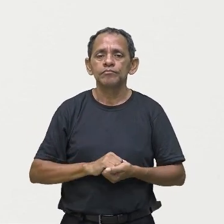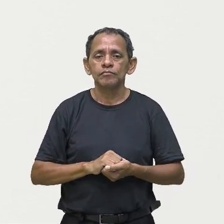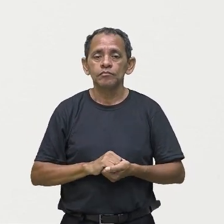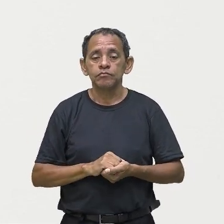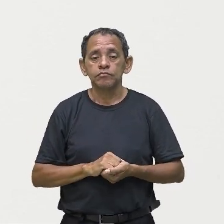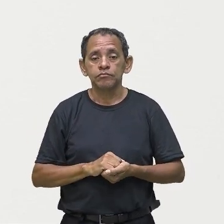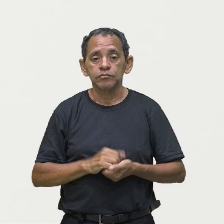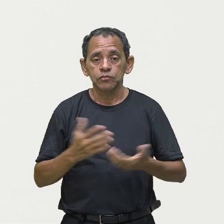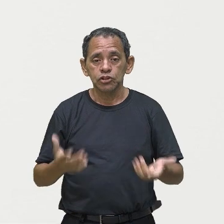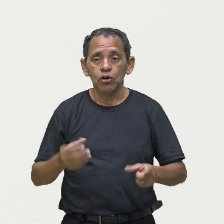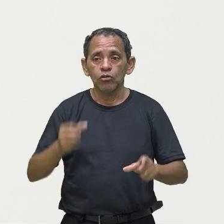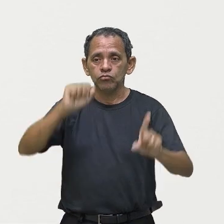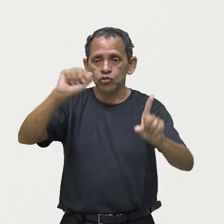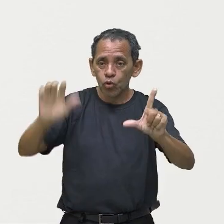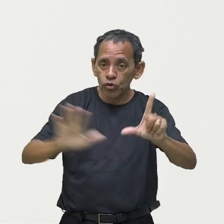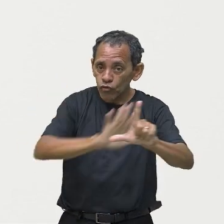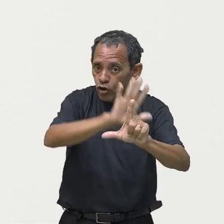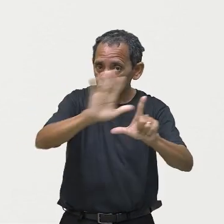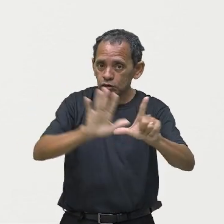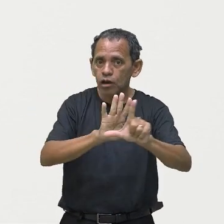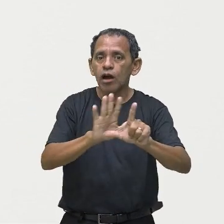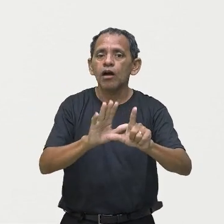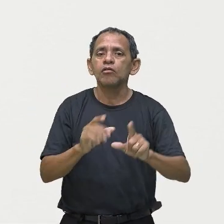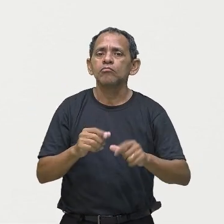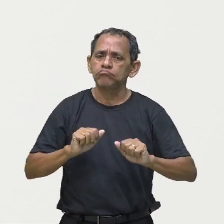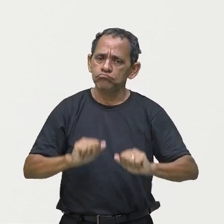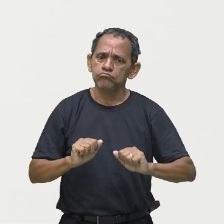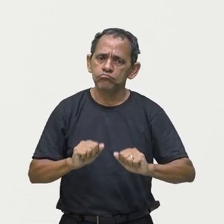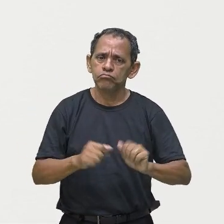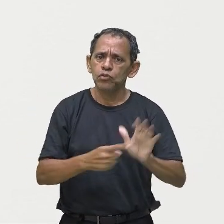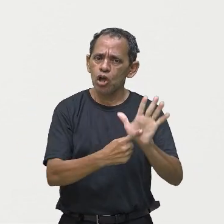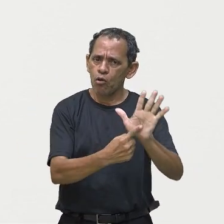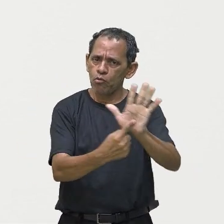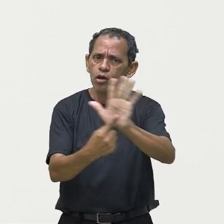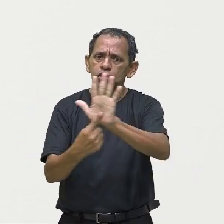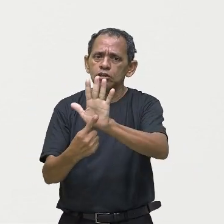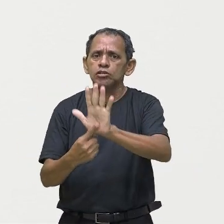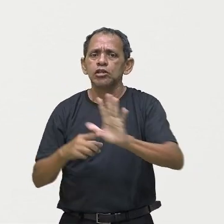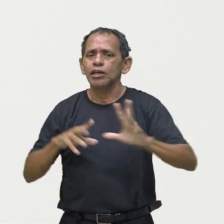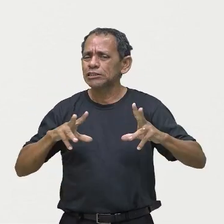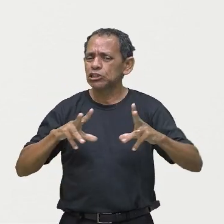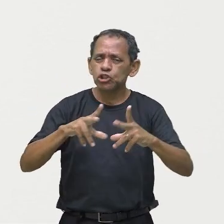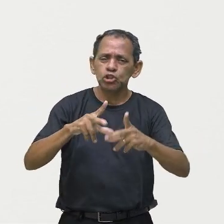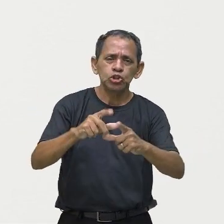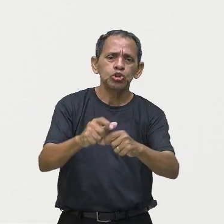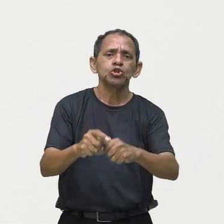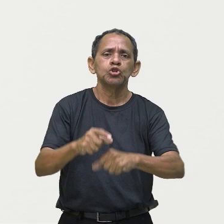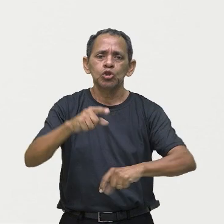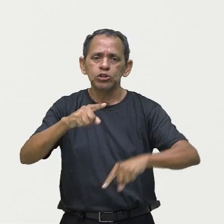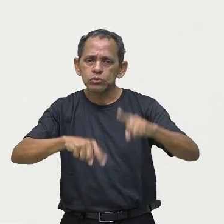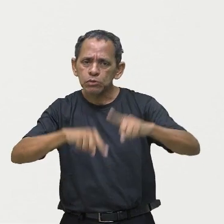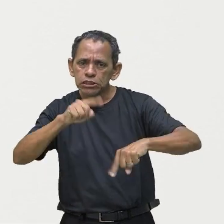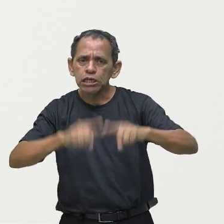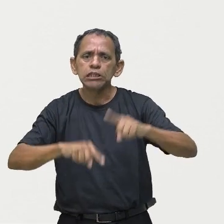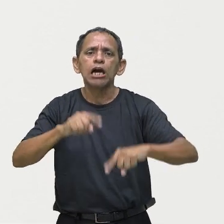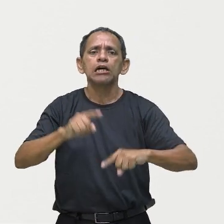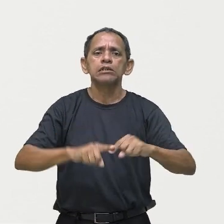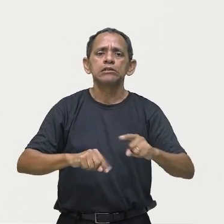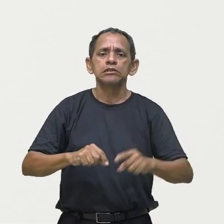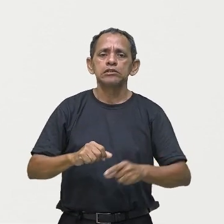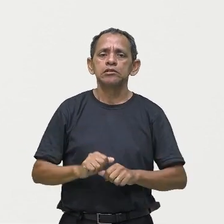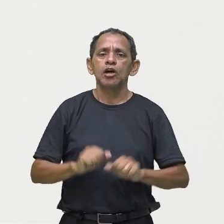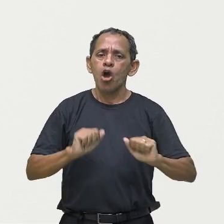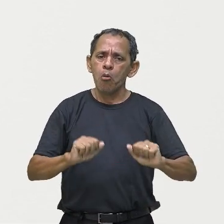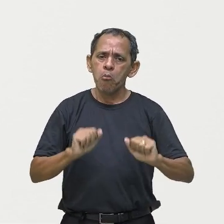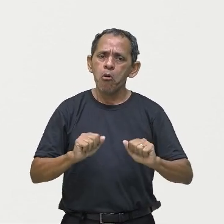apresentar todos esses elementos. Ele pode vir com o